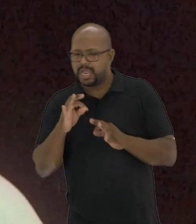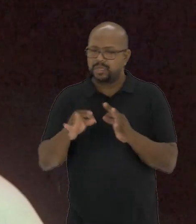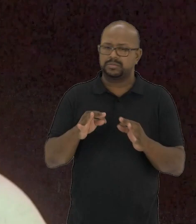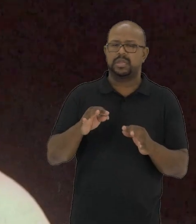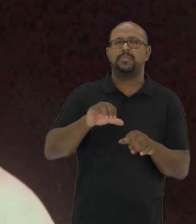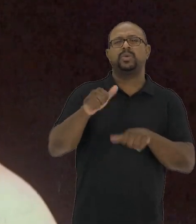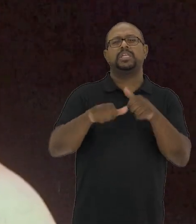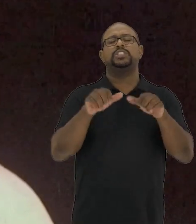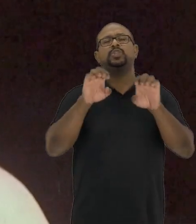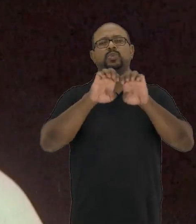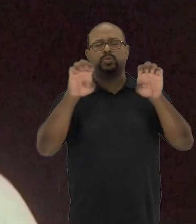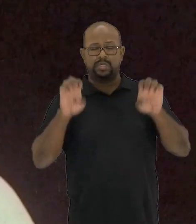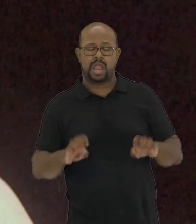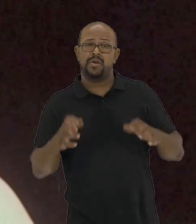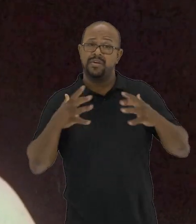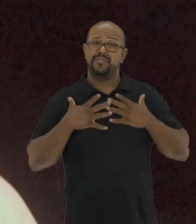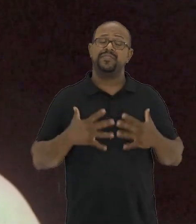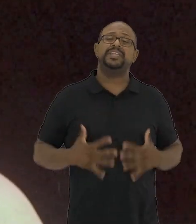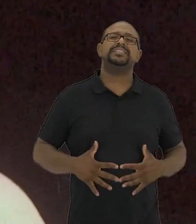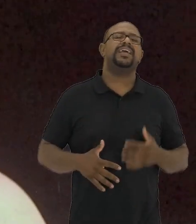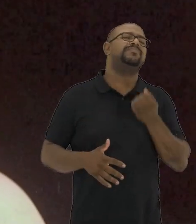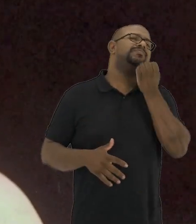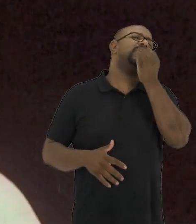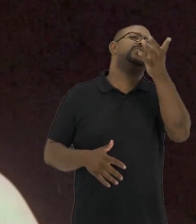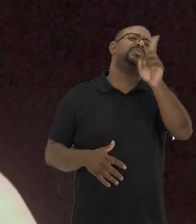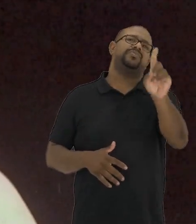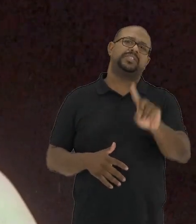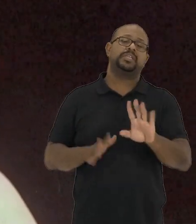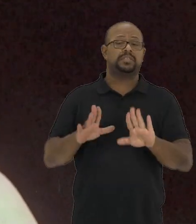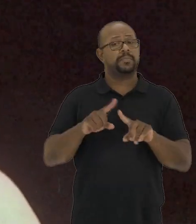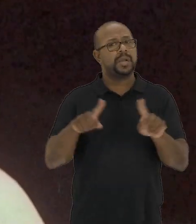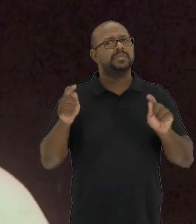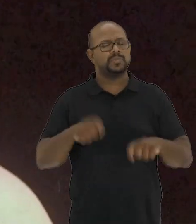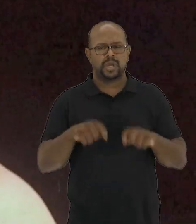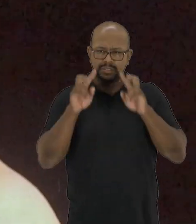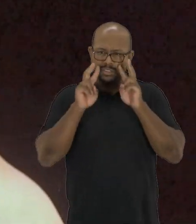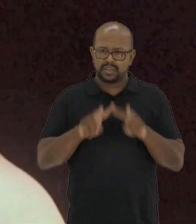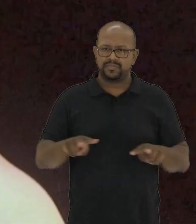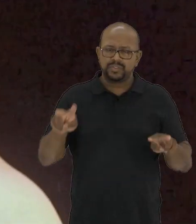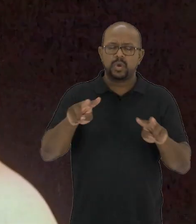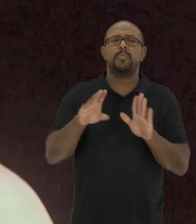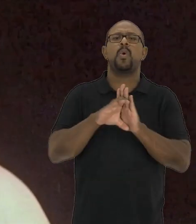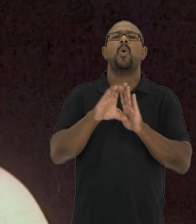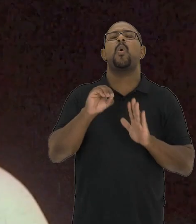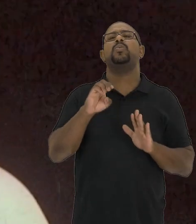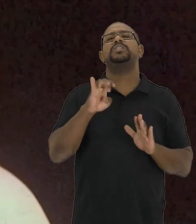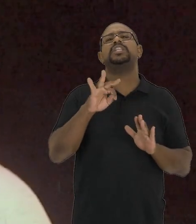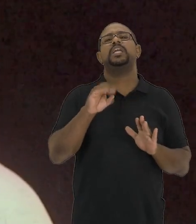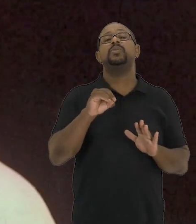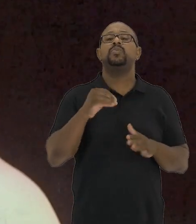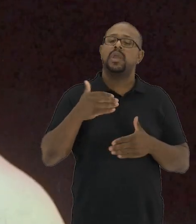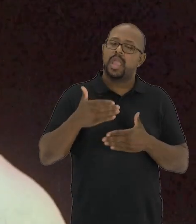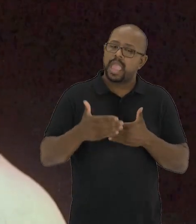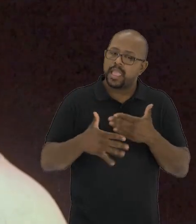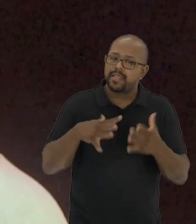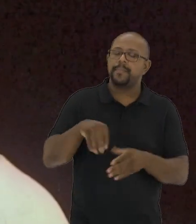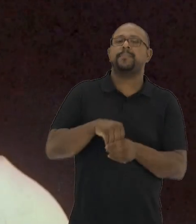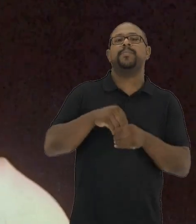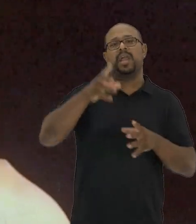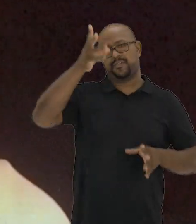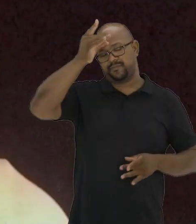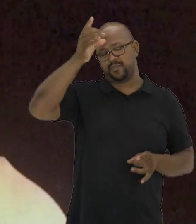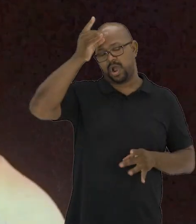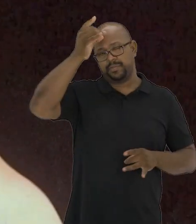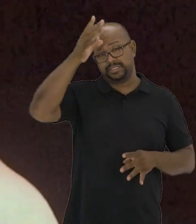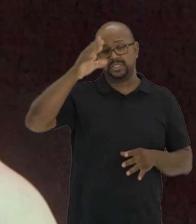formas de tratamento, as mudanças estruturais e físicas ainda não são suficientes, mas podem ser vistas como conceitos